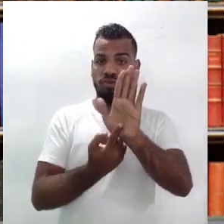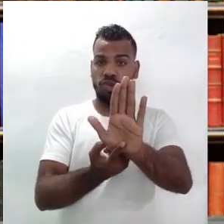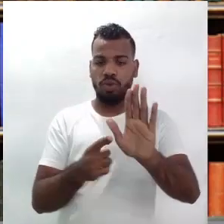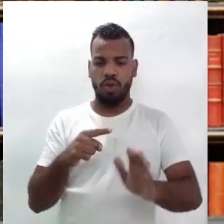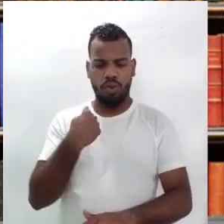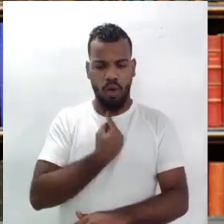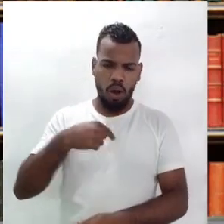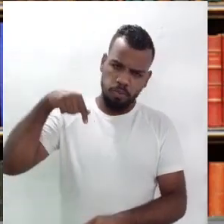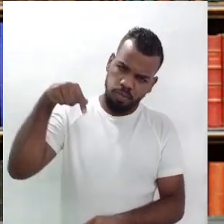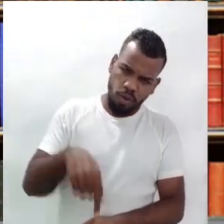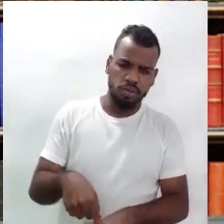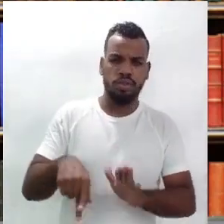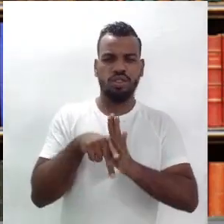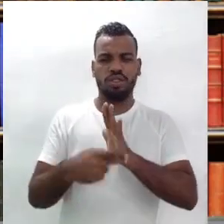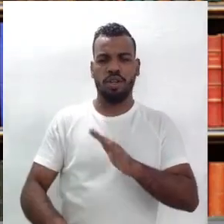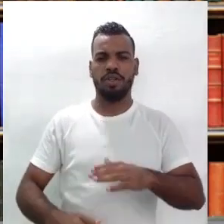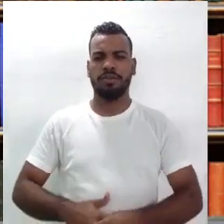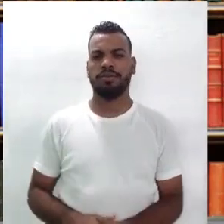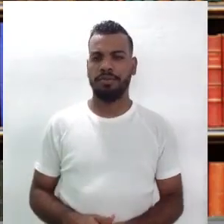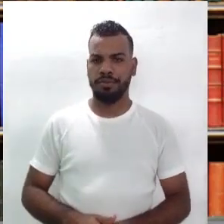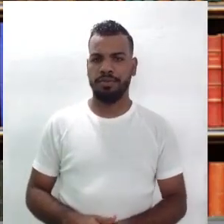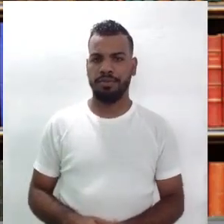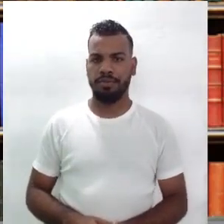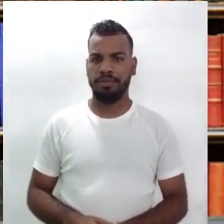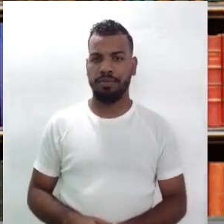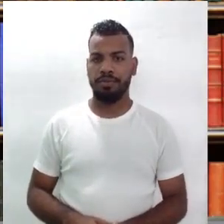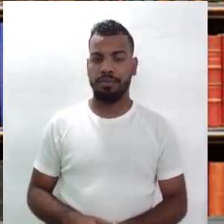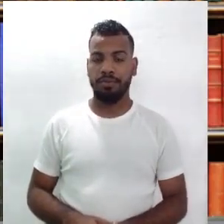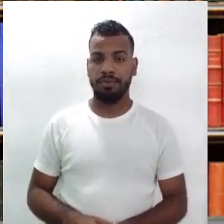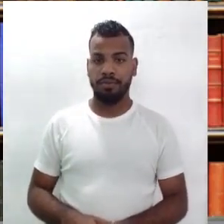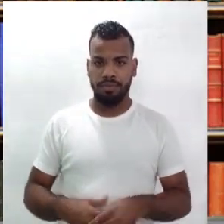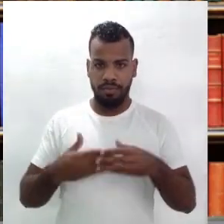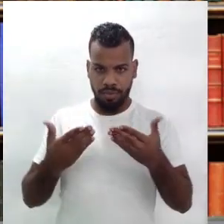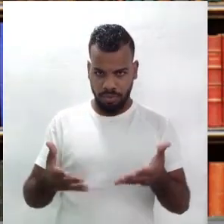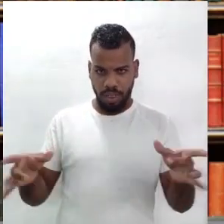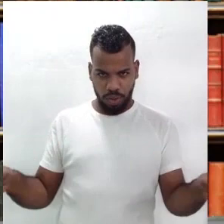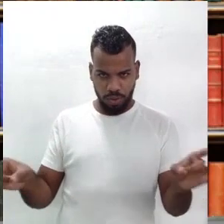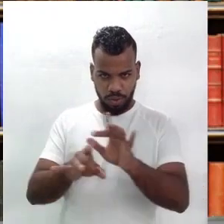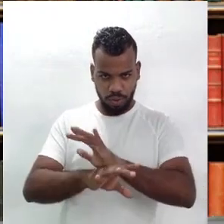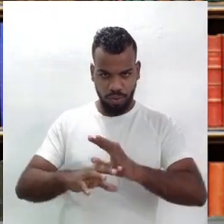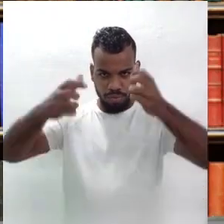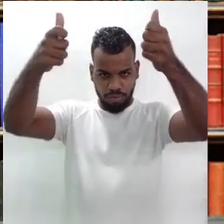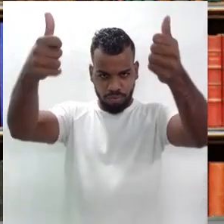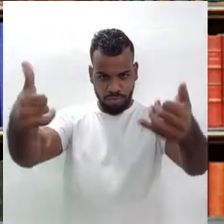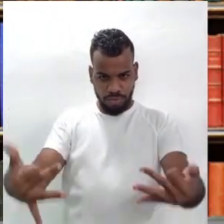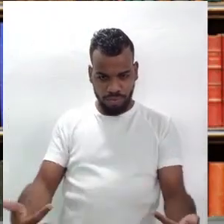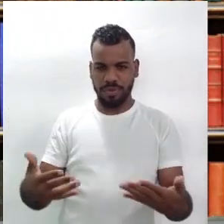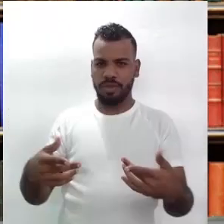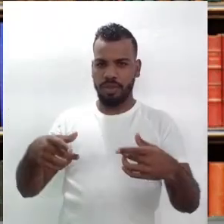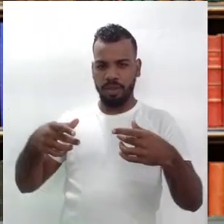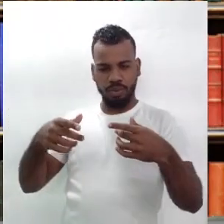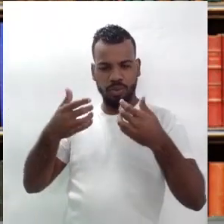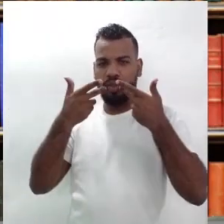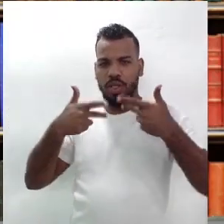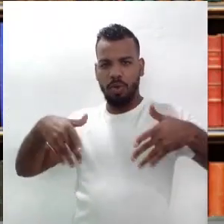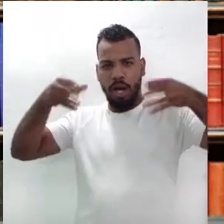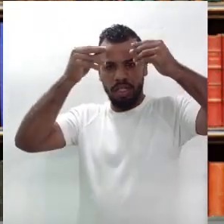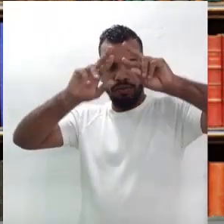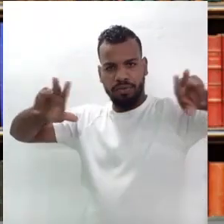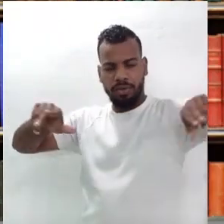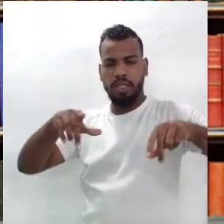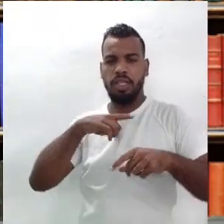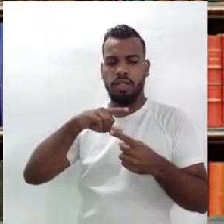que é nosso, da nossa terra, não é isso? Para concluir, nesse aspecto das outras linguagens, tem o